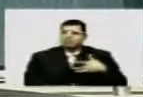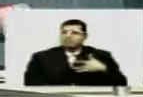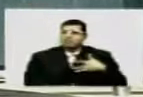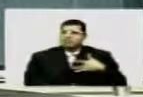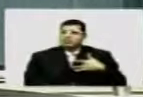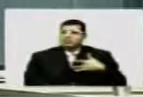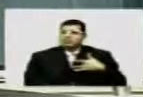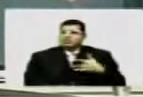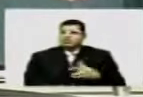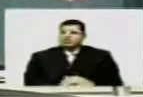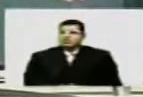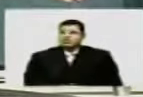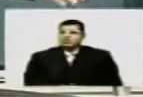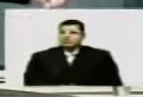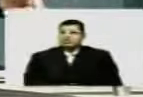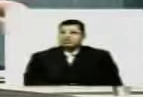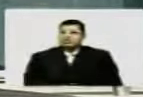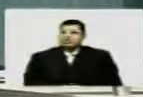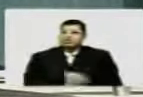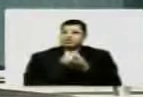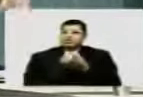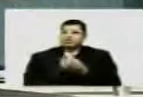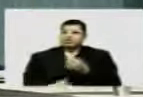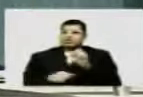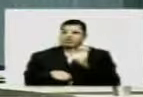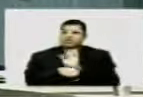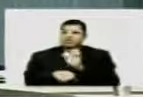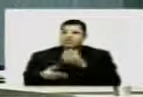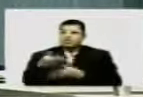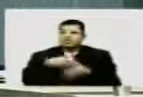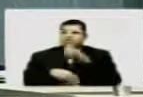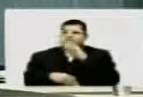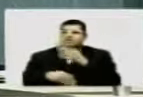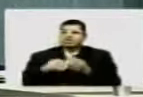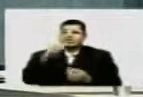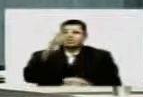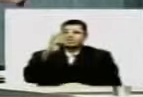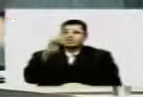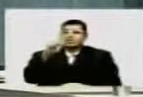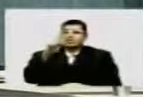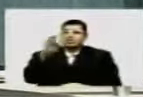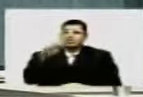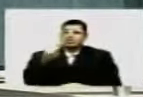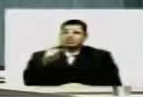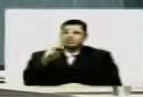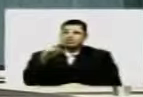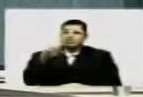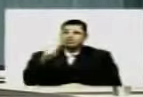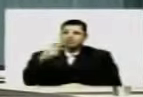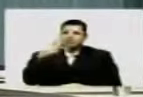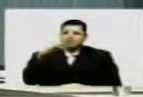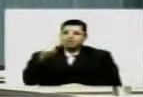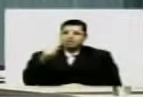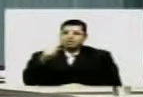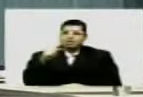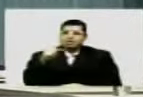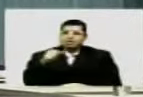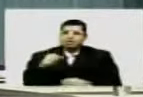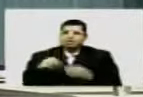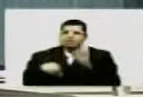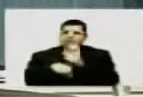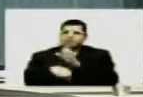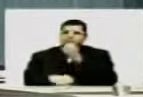esteve em Tabatinga, estava em Tabatinga na sexta-feira da audiência pública promovida pela Câmara